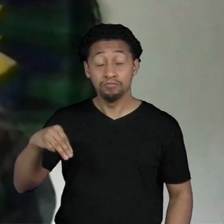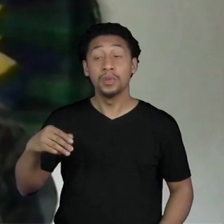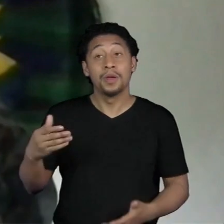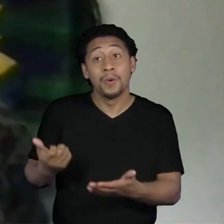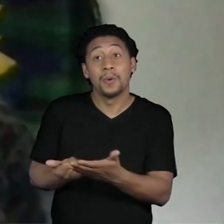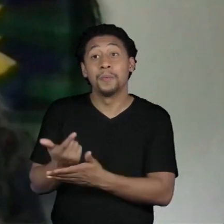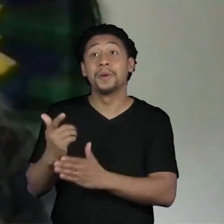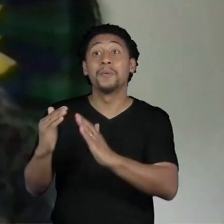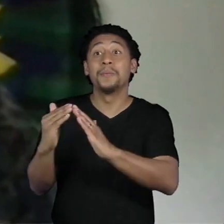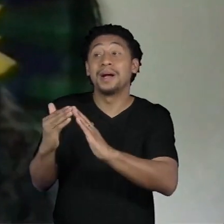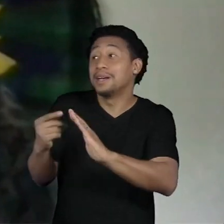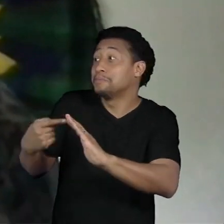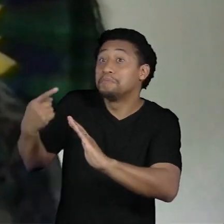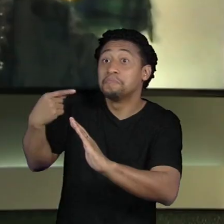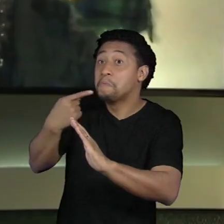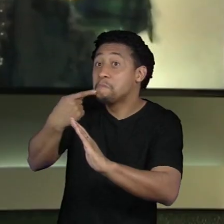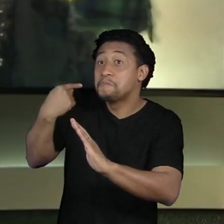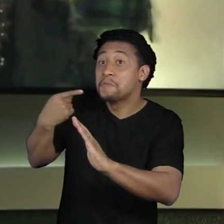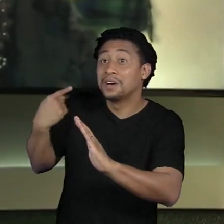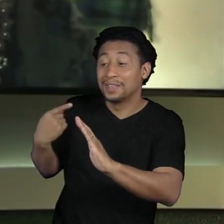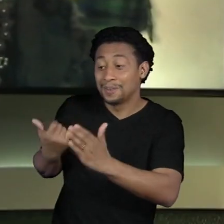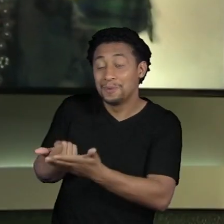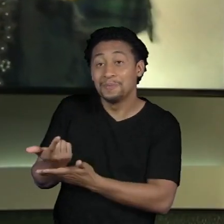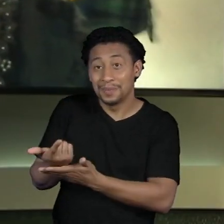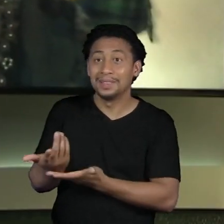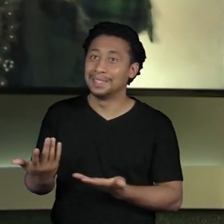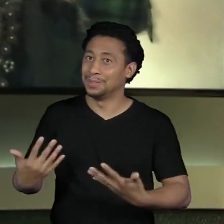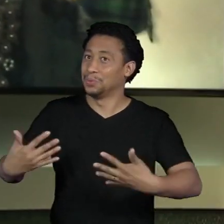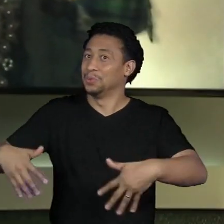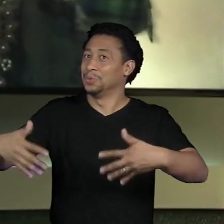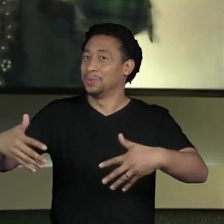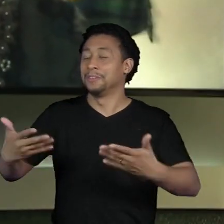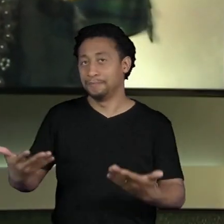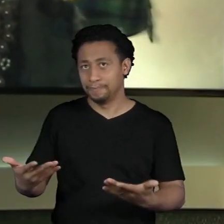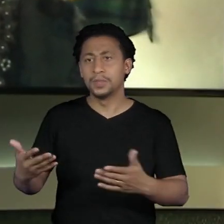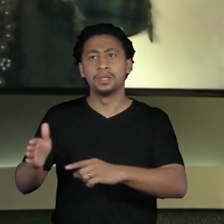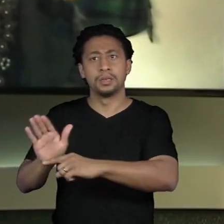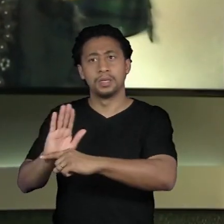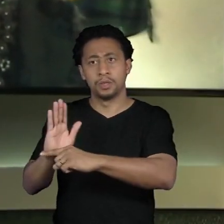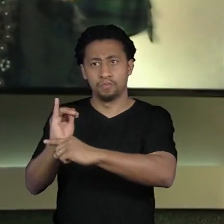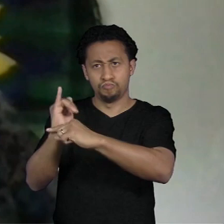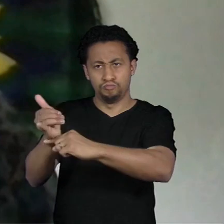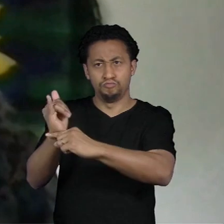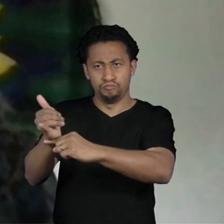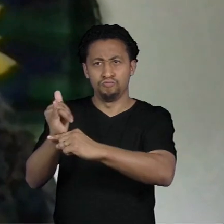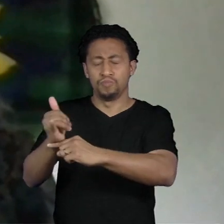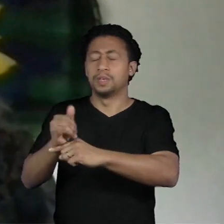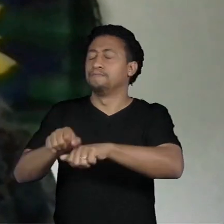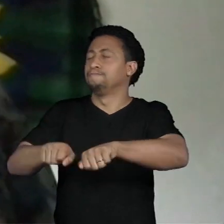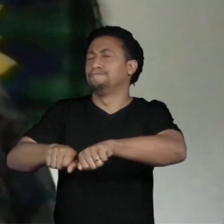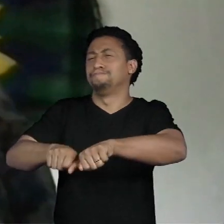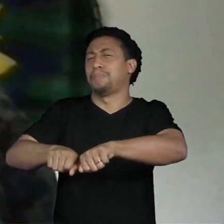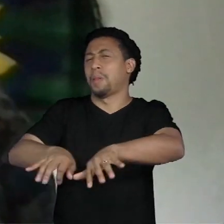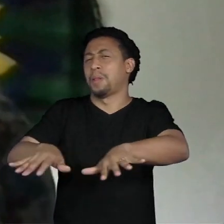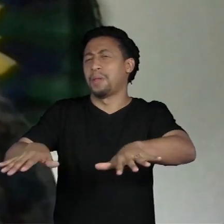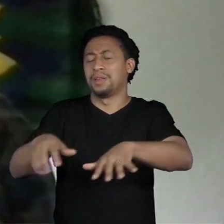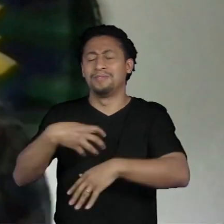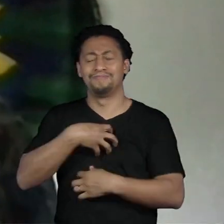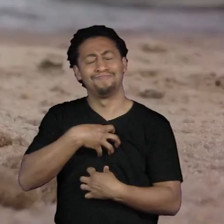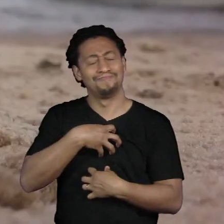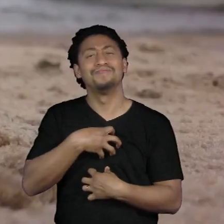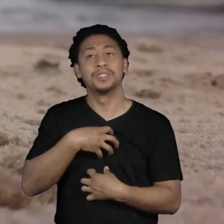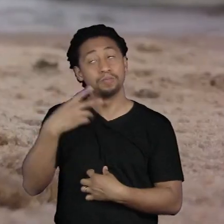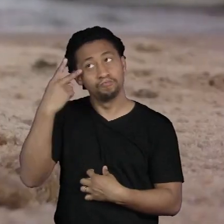comprar uma propriedade aqui a repercussão desse filme desse projeto fez com que eu decidisse então